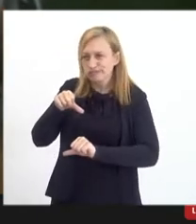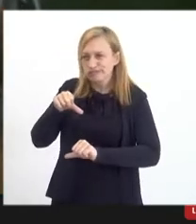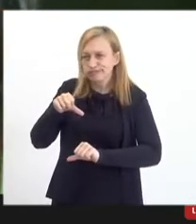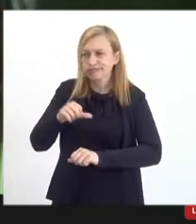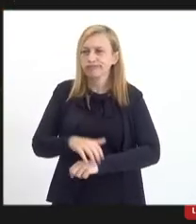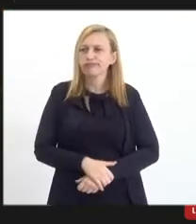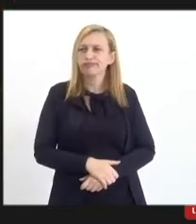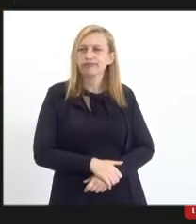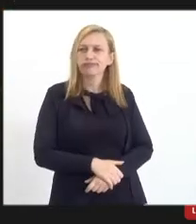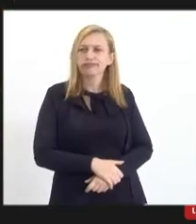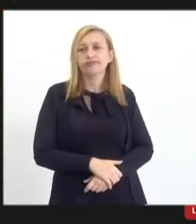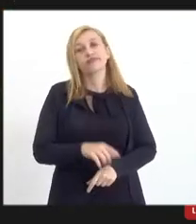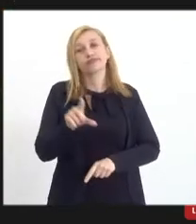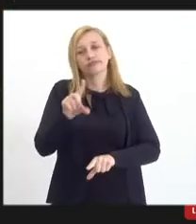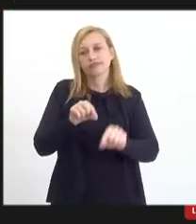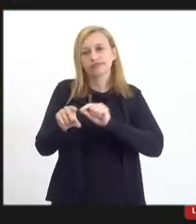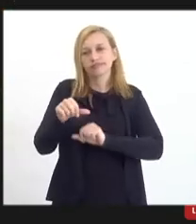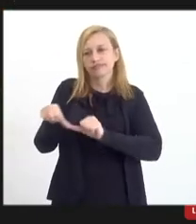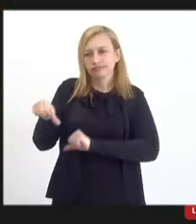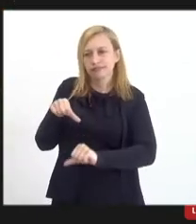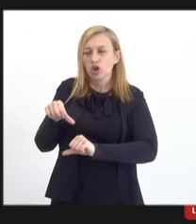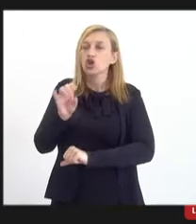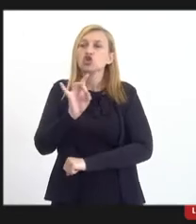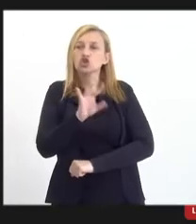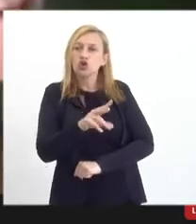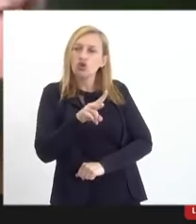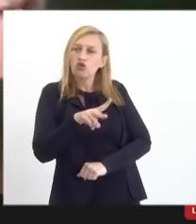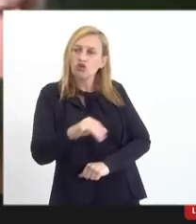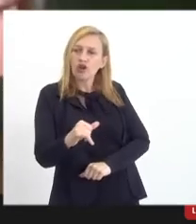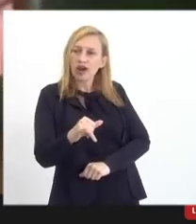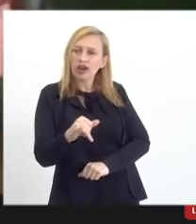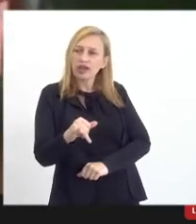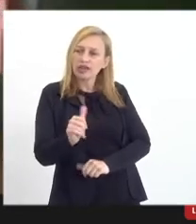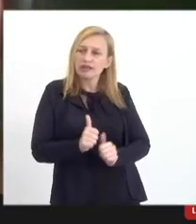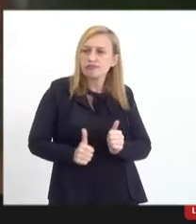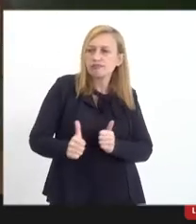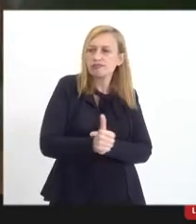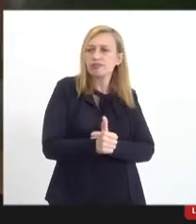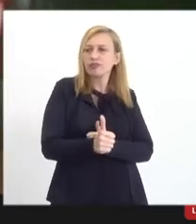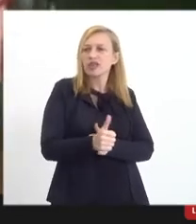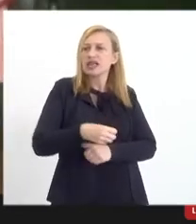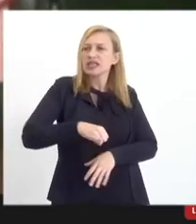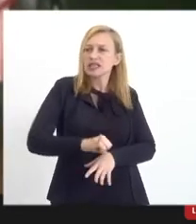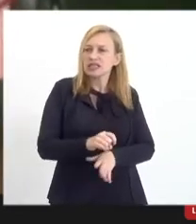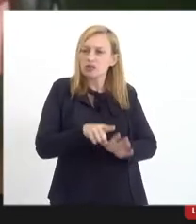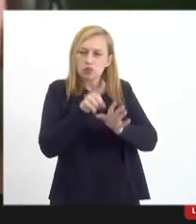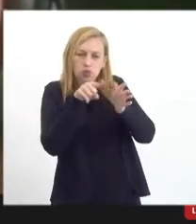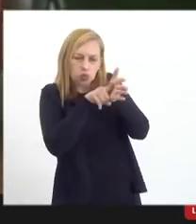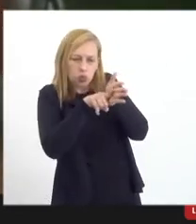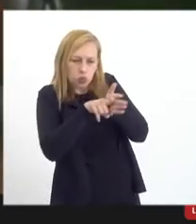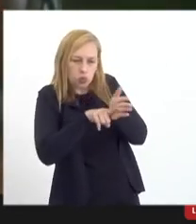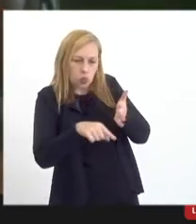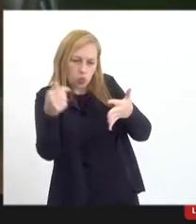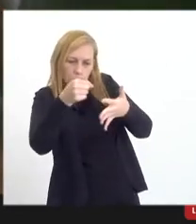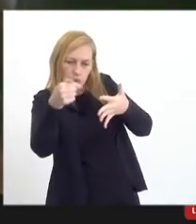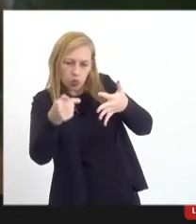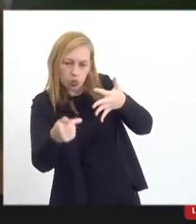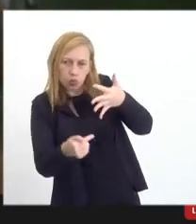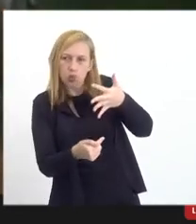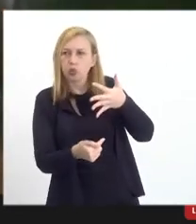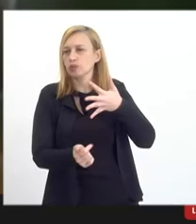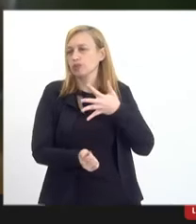e essa seleção reversa só vai ser enfrentada se a gente analisar caso por caso,